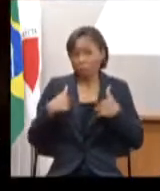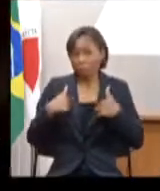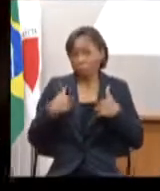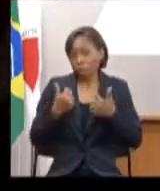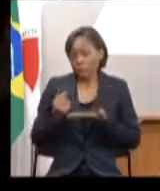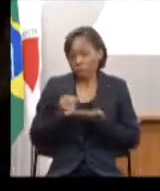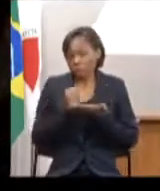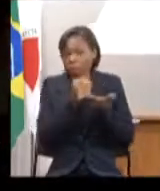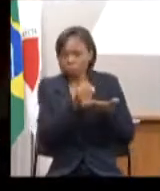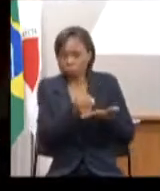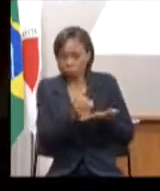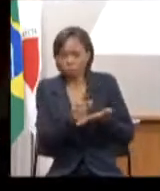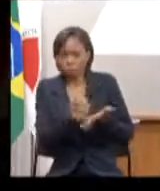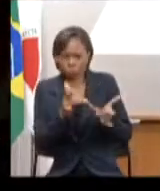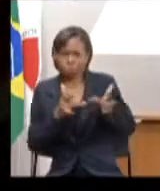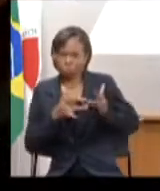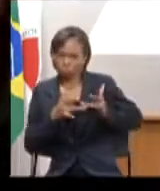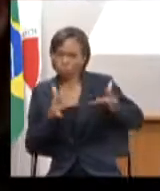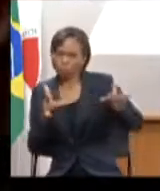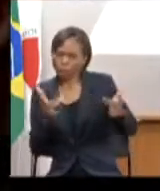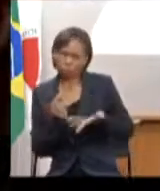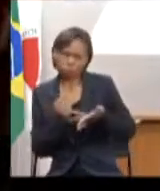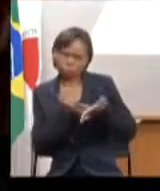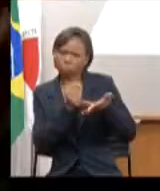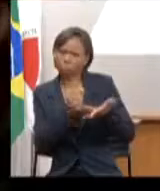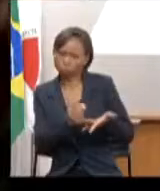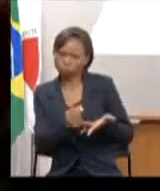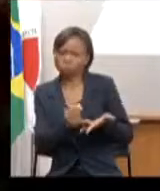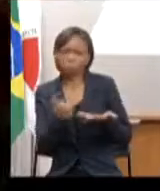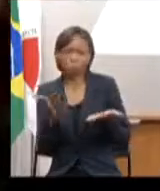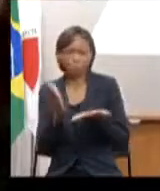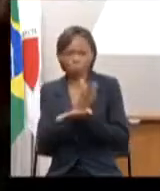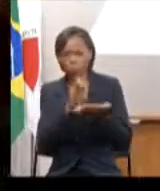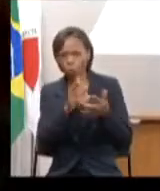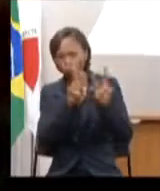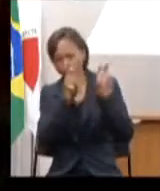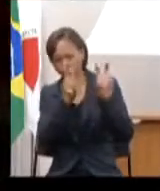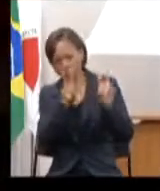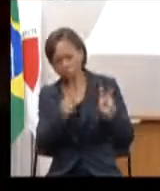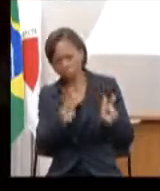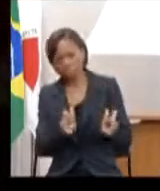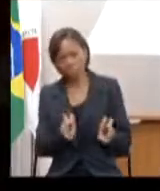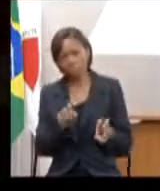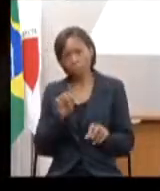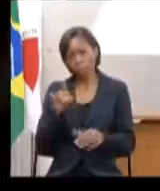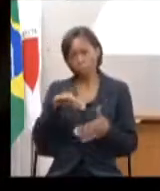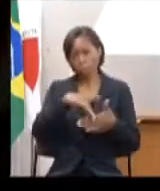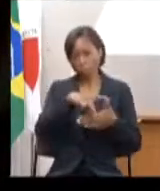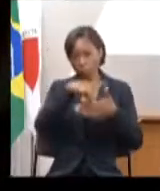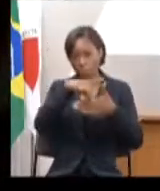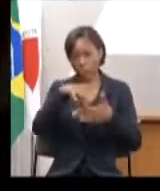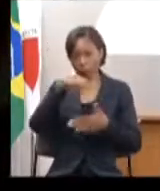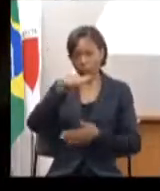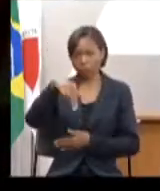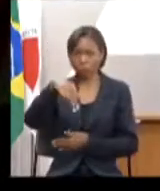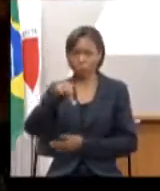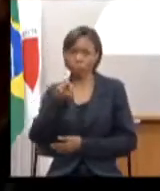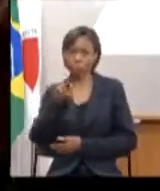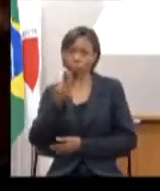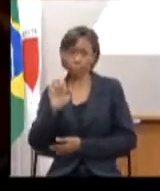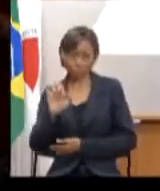às questões postas pelo nosso líder, deputado André, aqui então, são